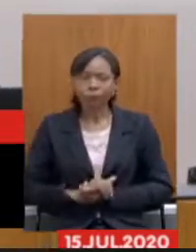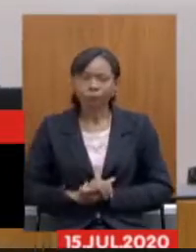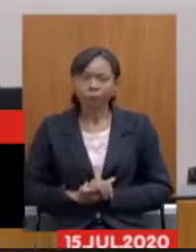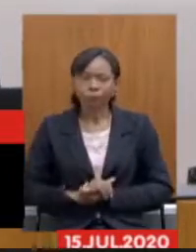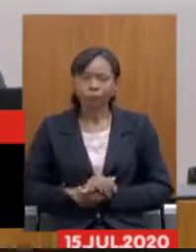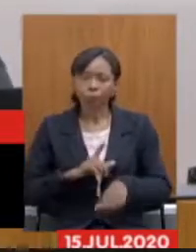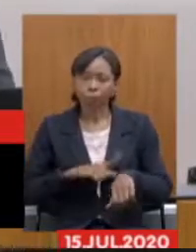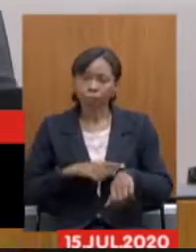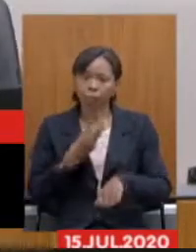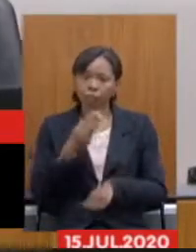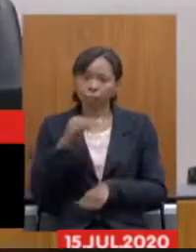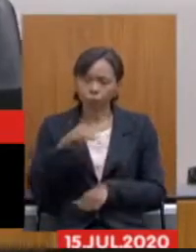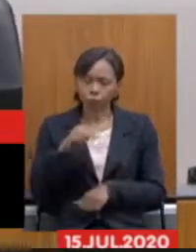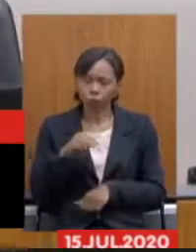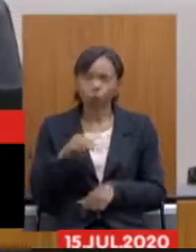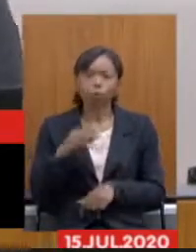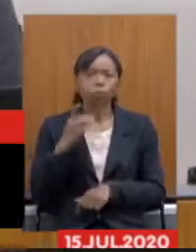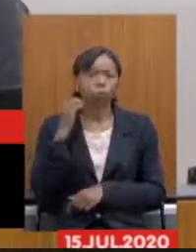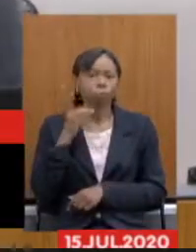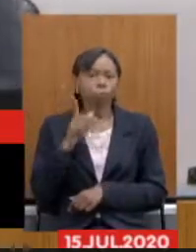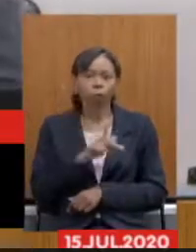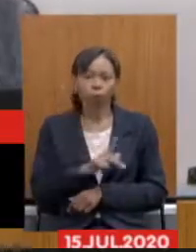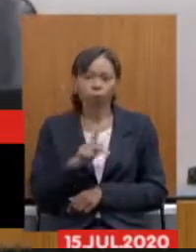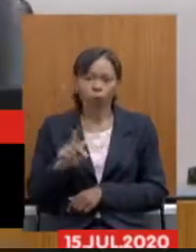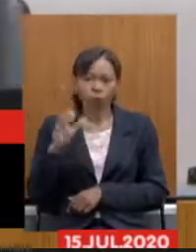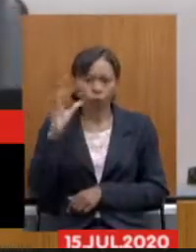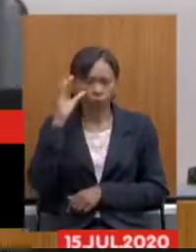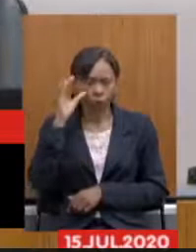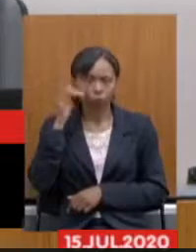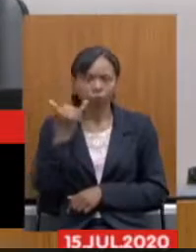pelo tempo de três minutos para o deputado professor Cleito